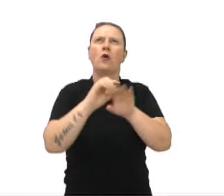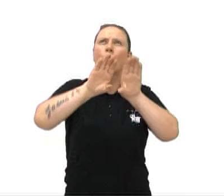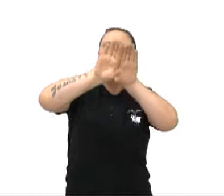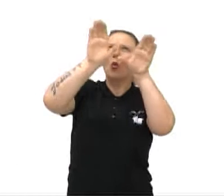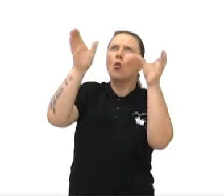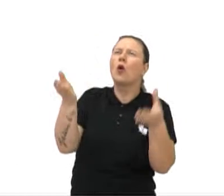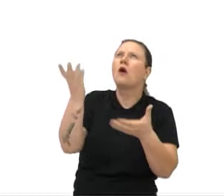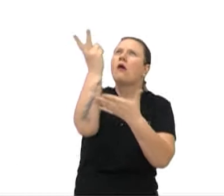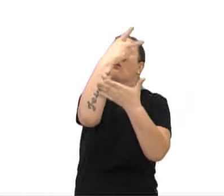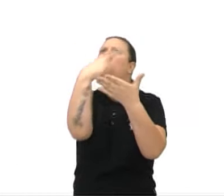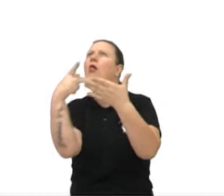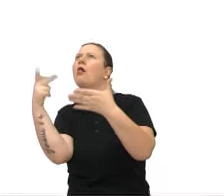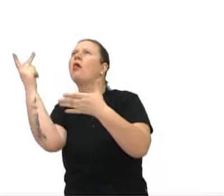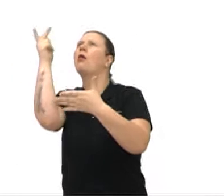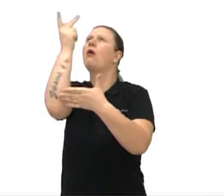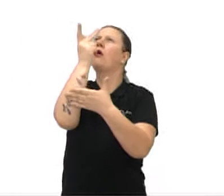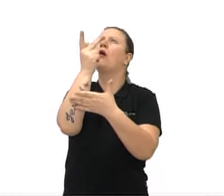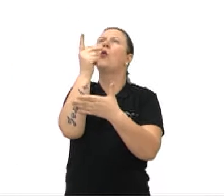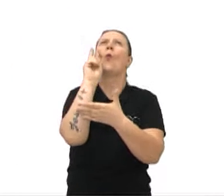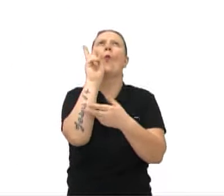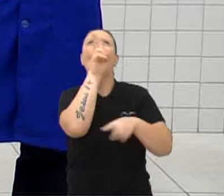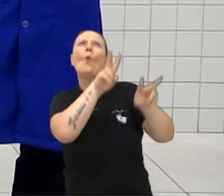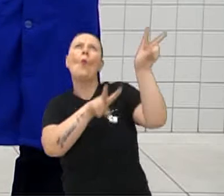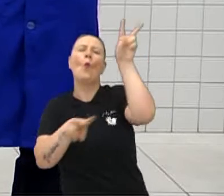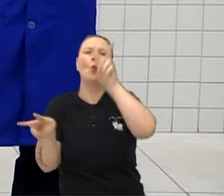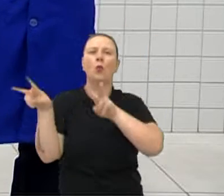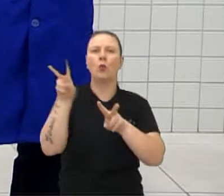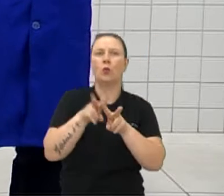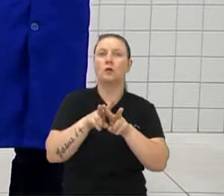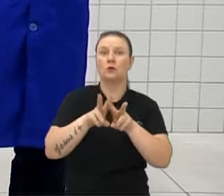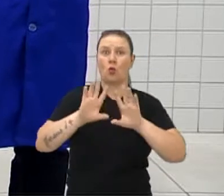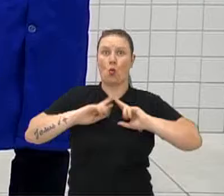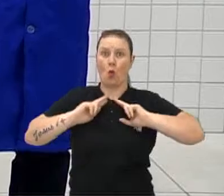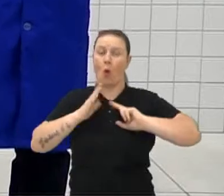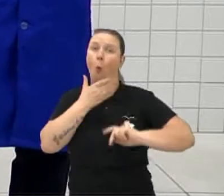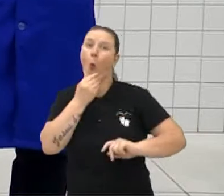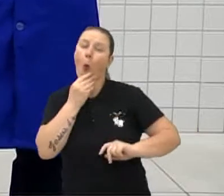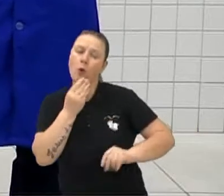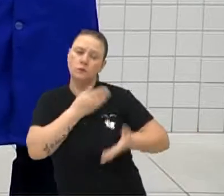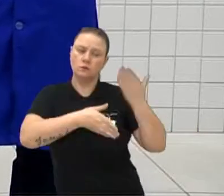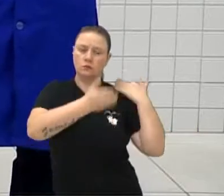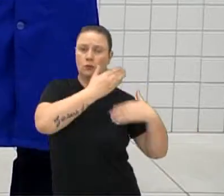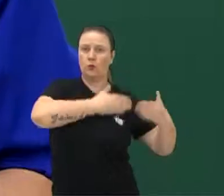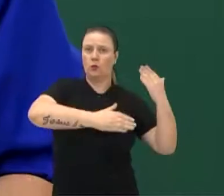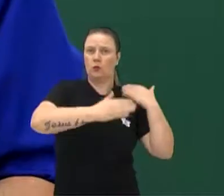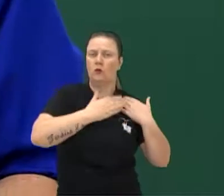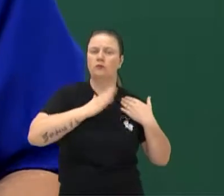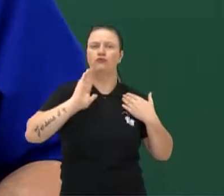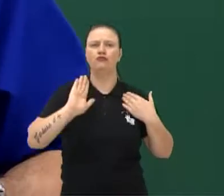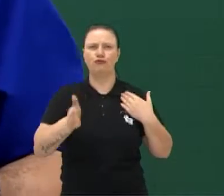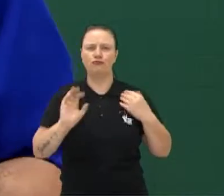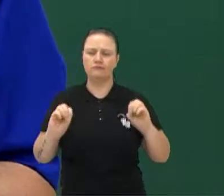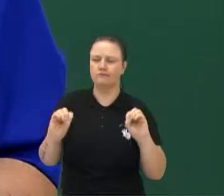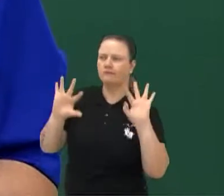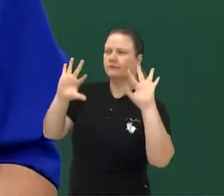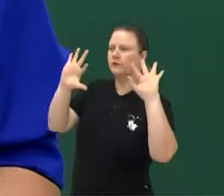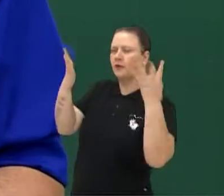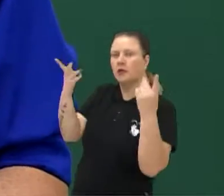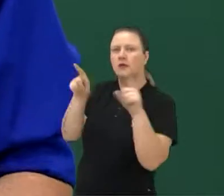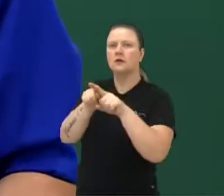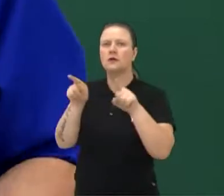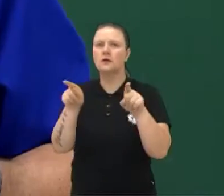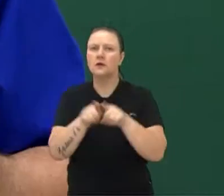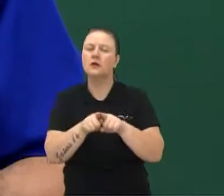dançando. Lá nos nossos antepassados, lá no homem das cavernas, eles já comemoravam, tinham as suas